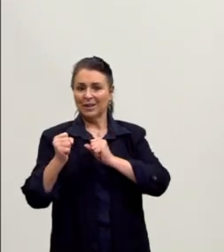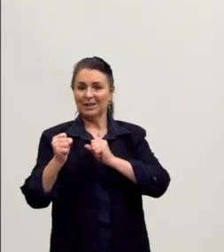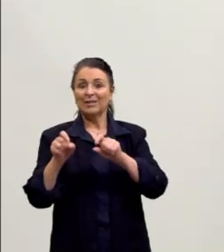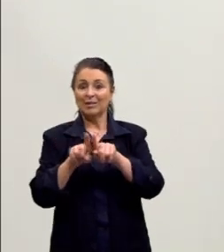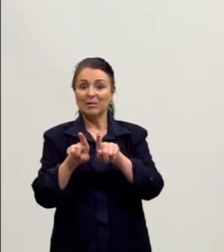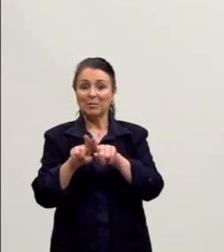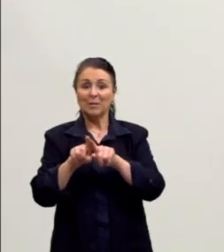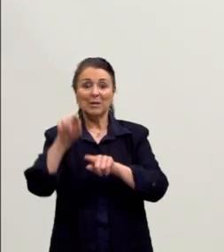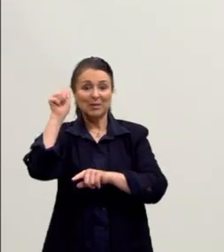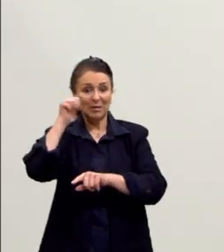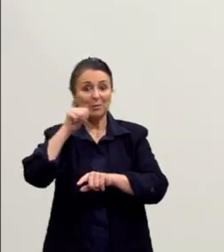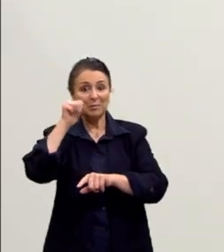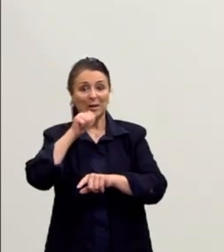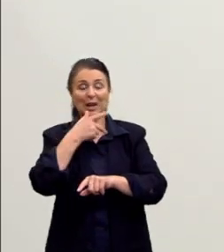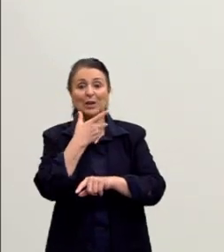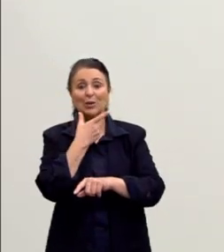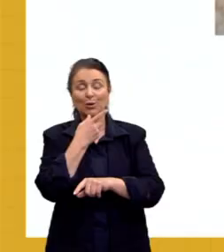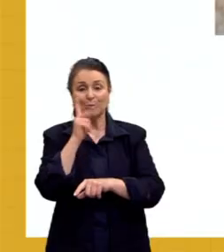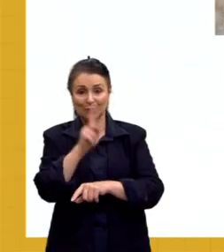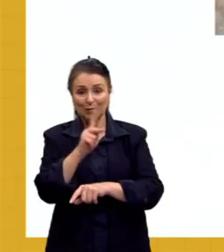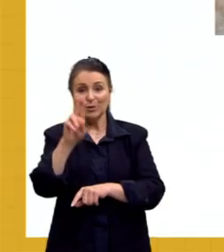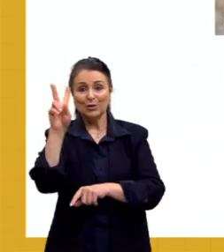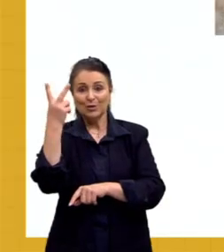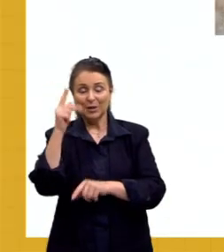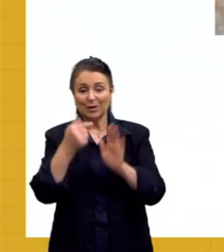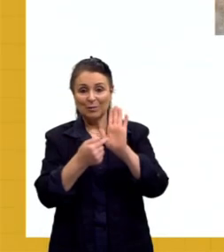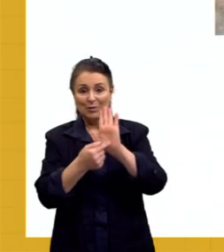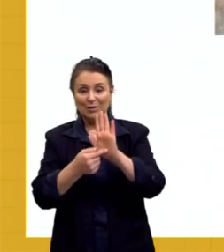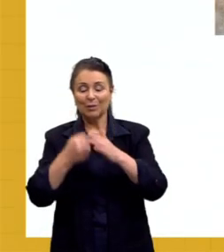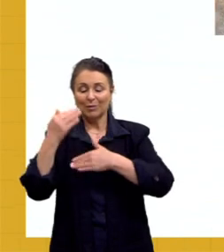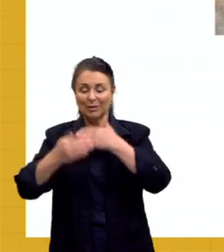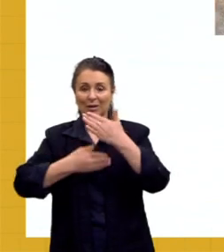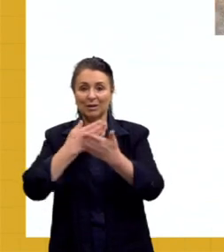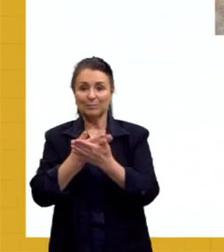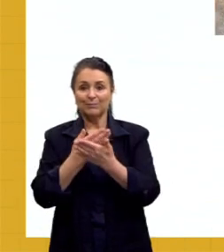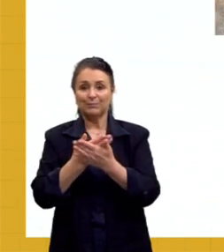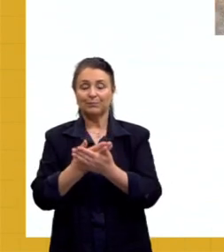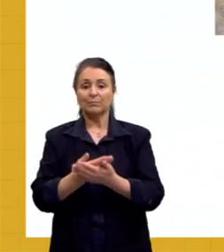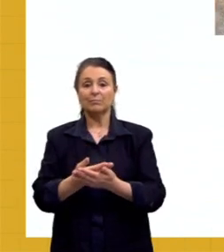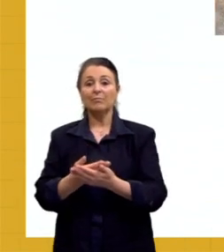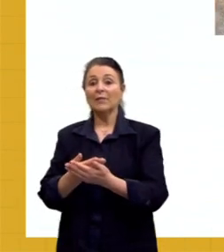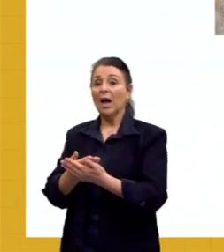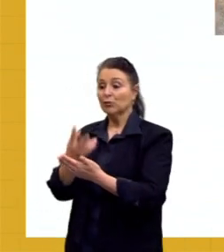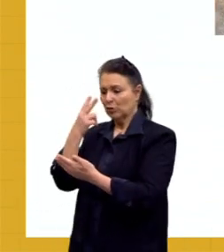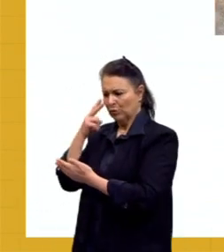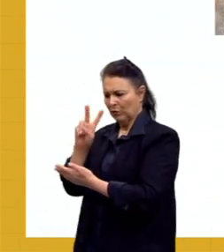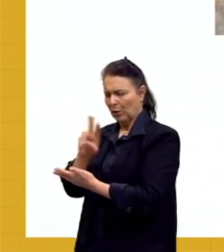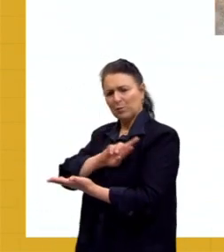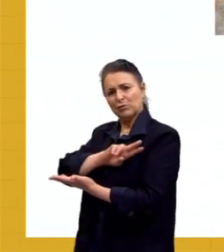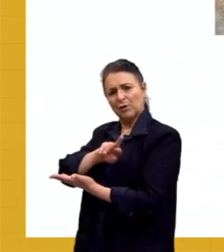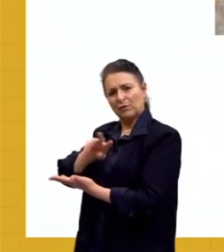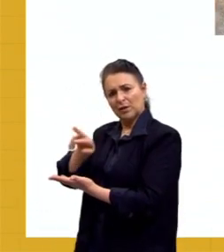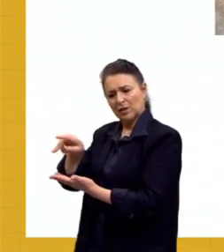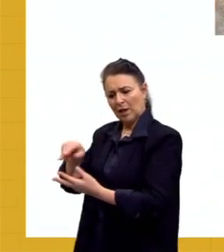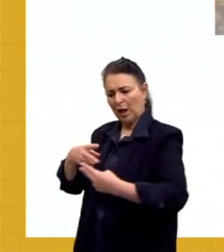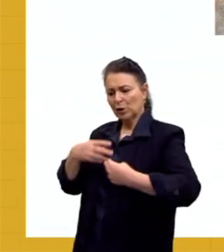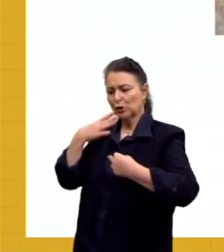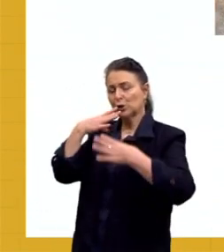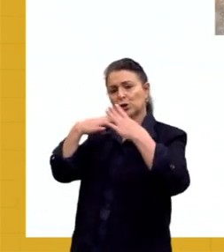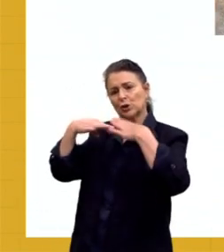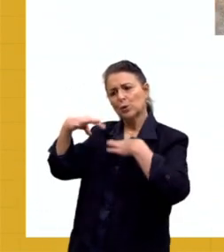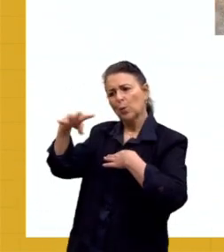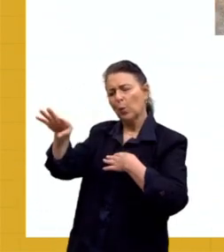feminino, que o Lucas vem destacando aqui, durante a aula. Nas artes dela, nós podemos ver uma diversidade de cores,